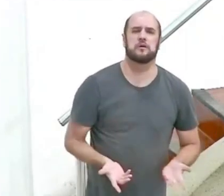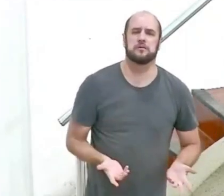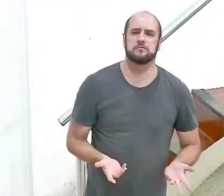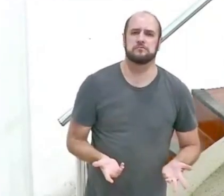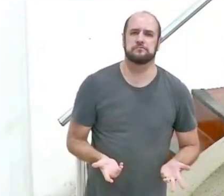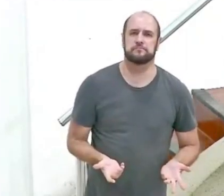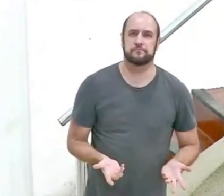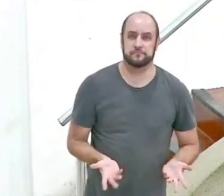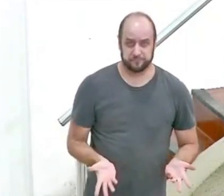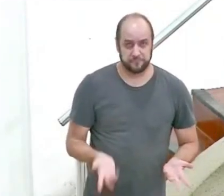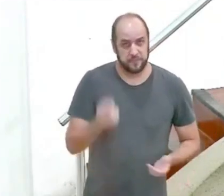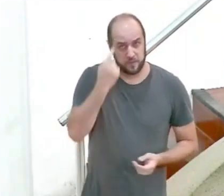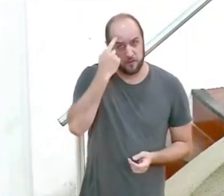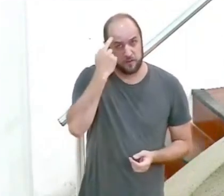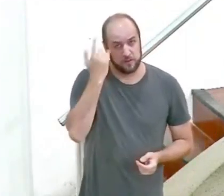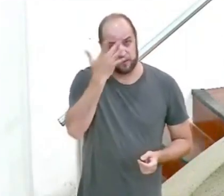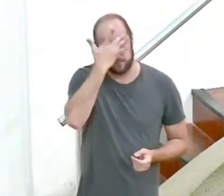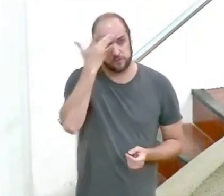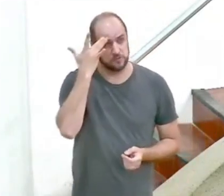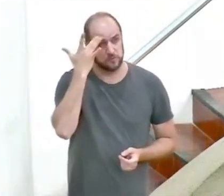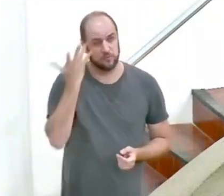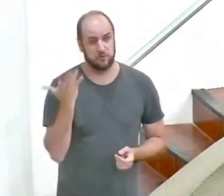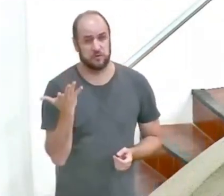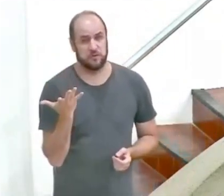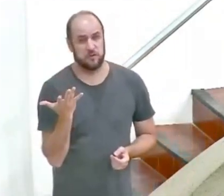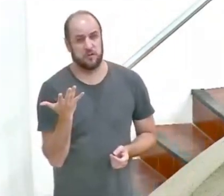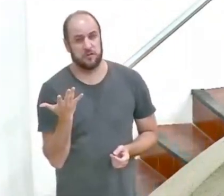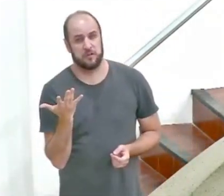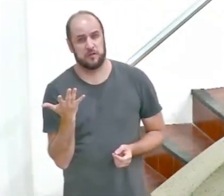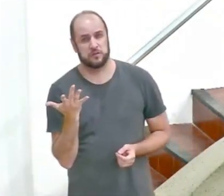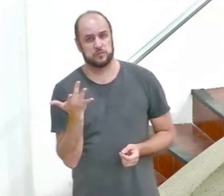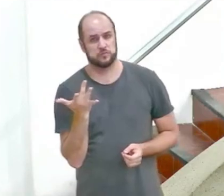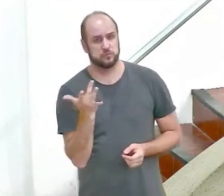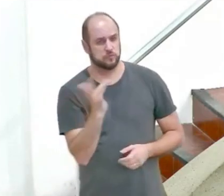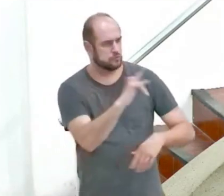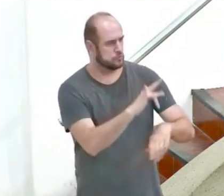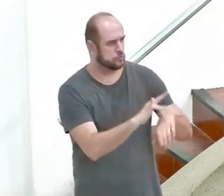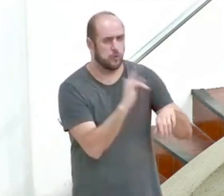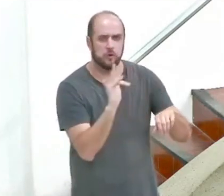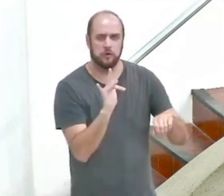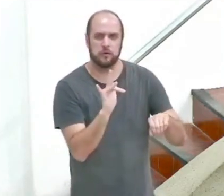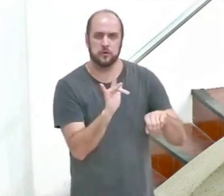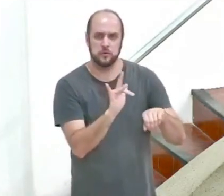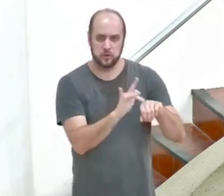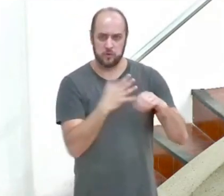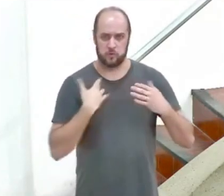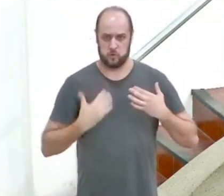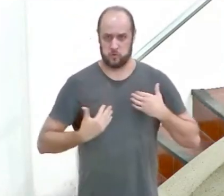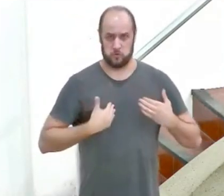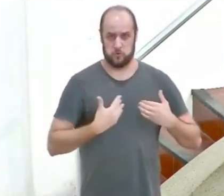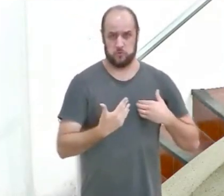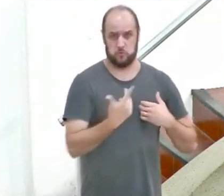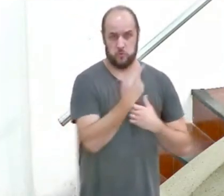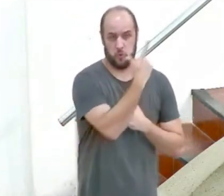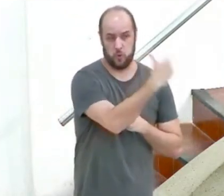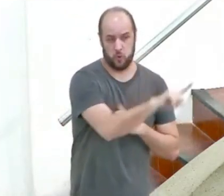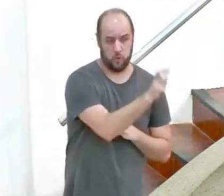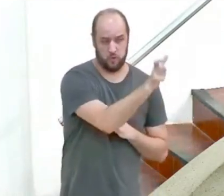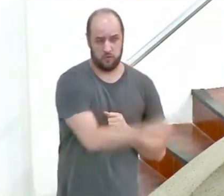Não é assim que as pessoas fazem quando tocam os corpos que não lhe pertencem?